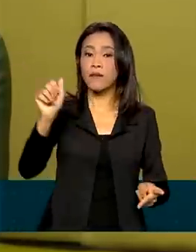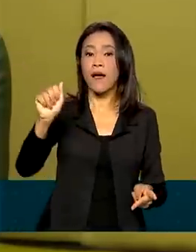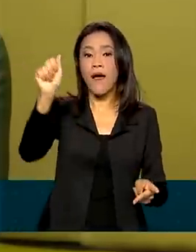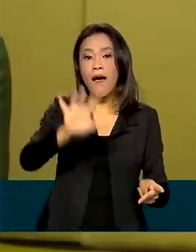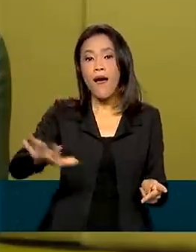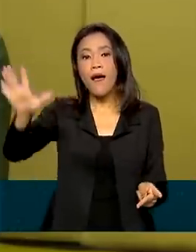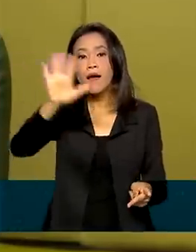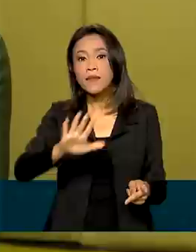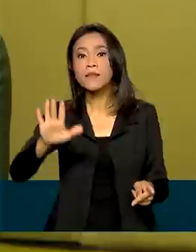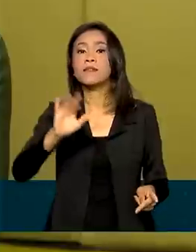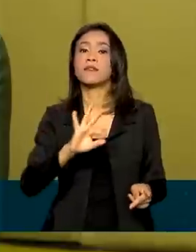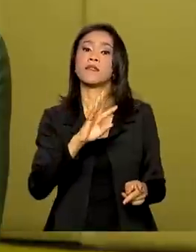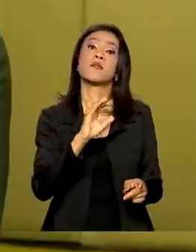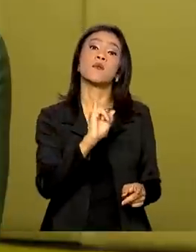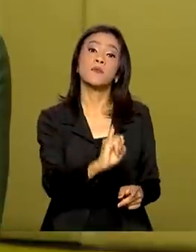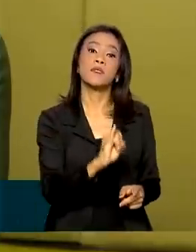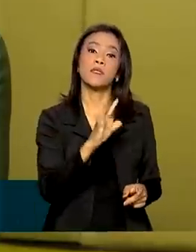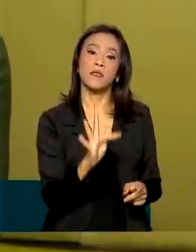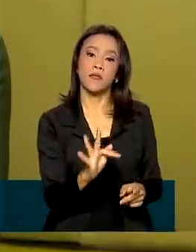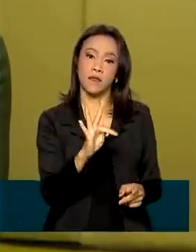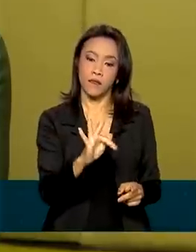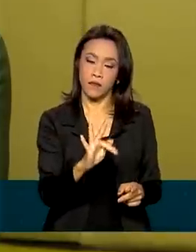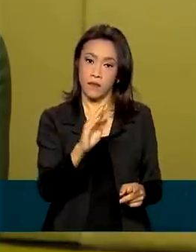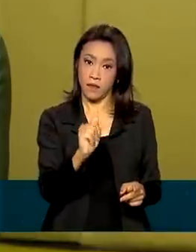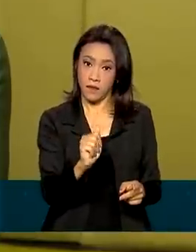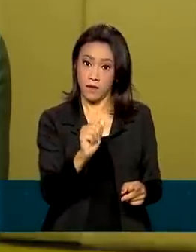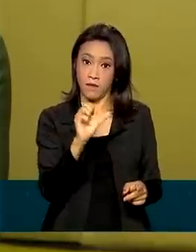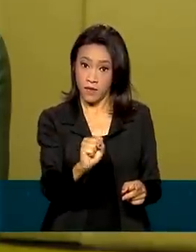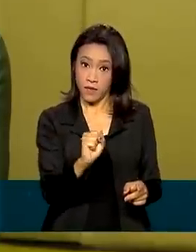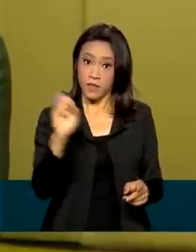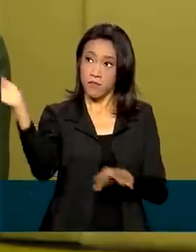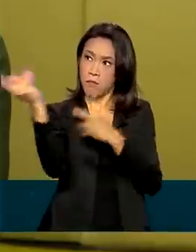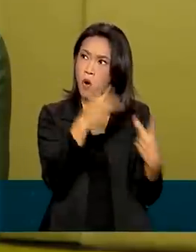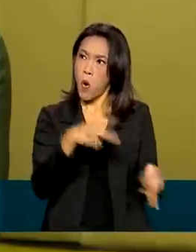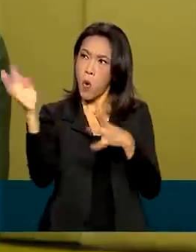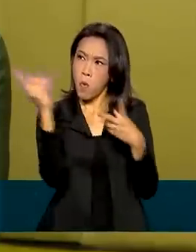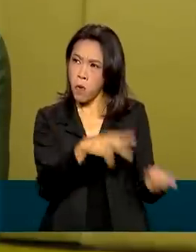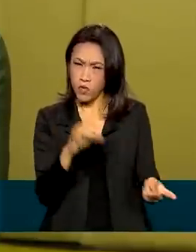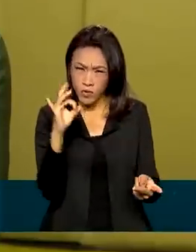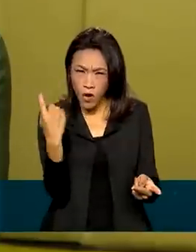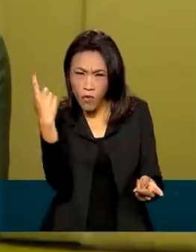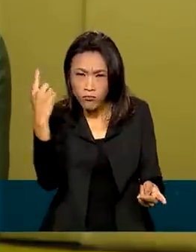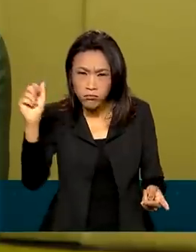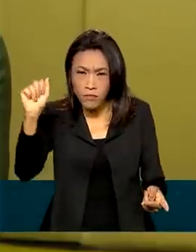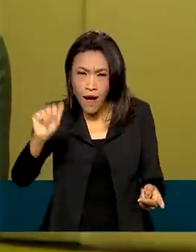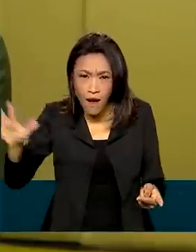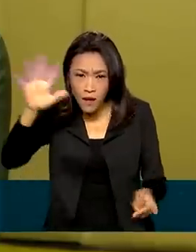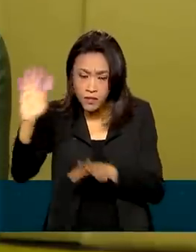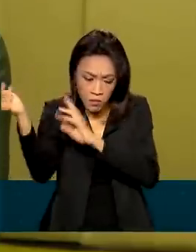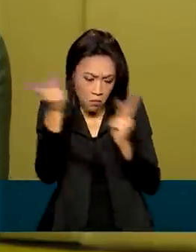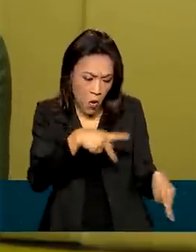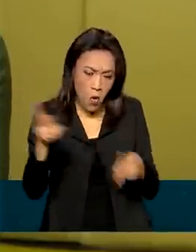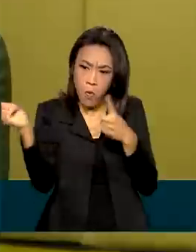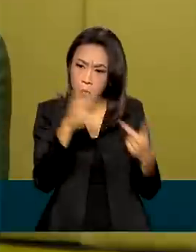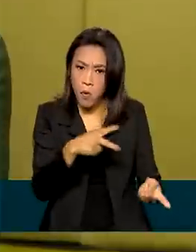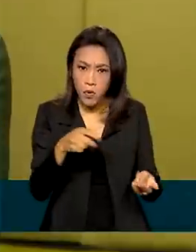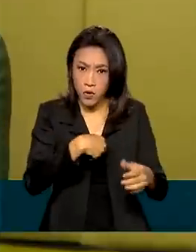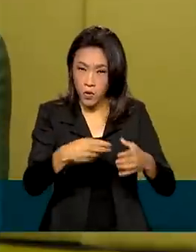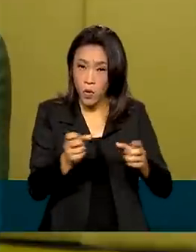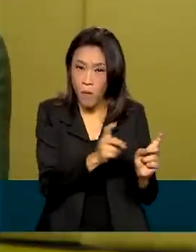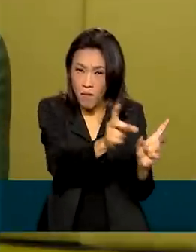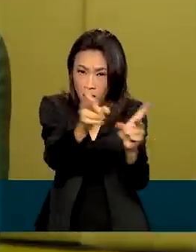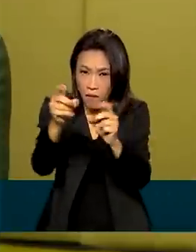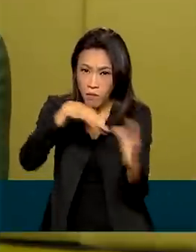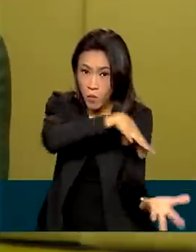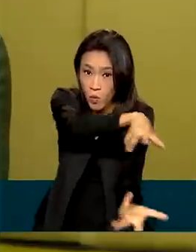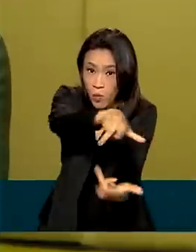se viu que somente a Ásia não conseguiria suprir as necessidades do mercado global. Nós temos que